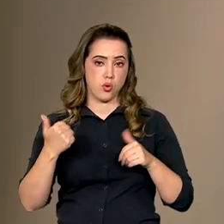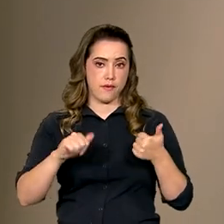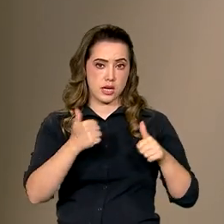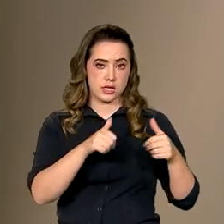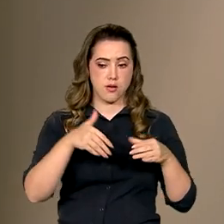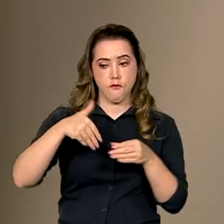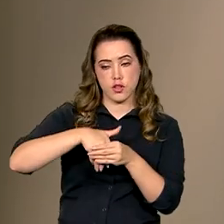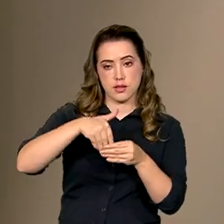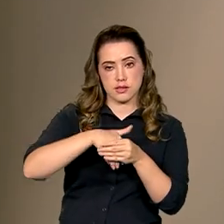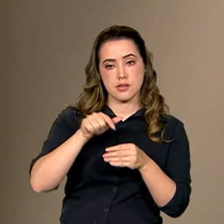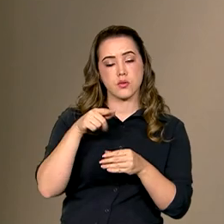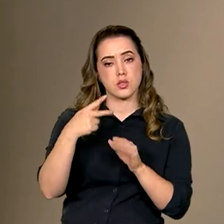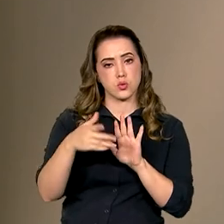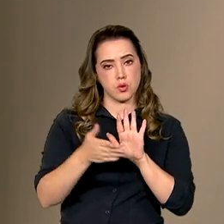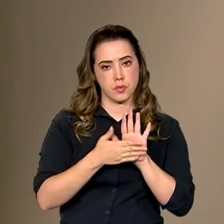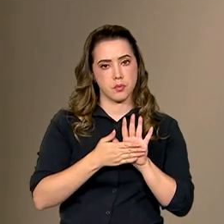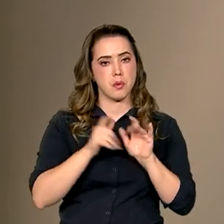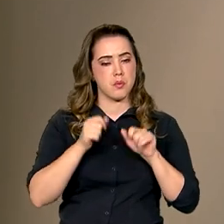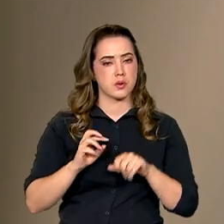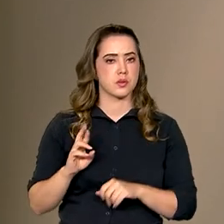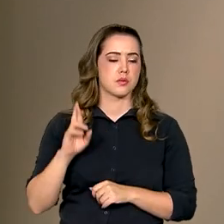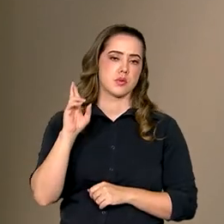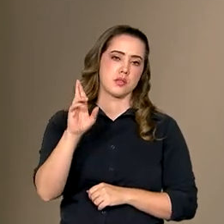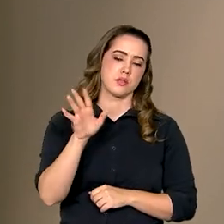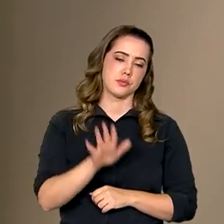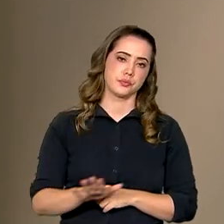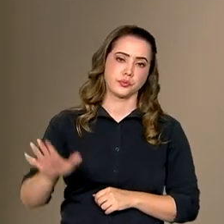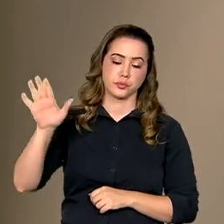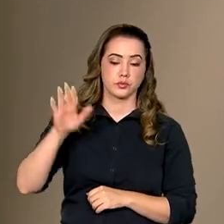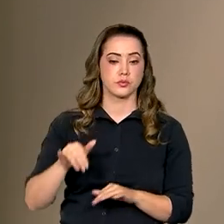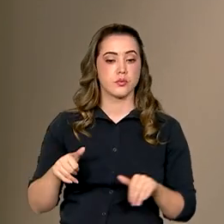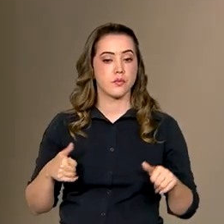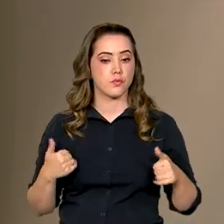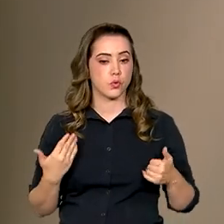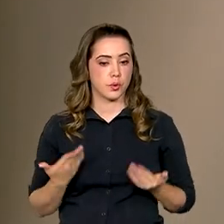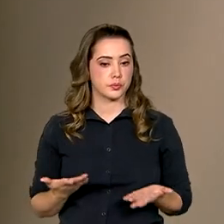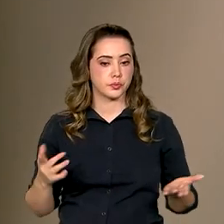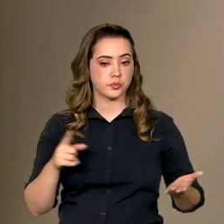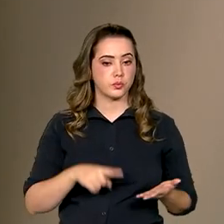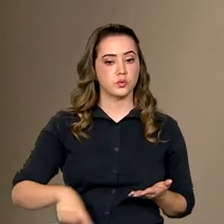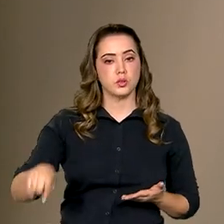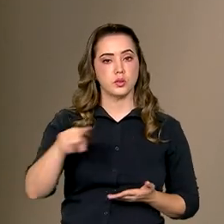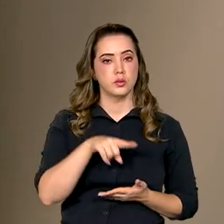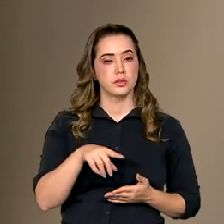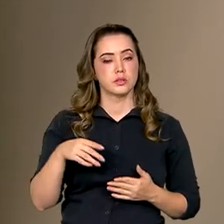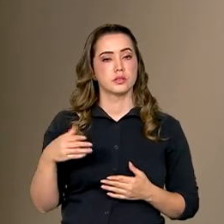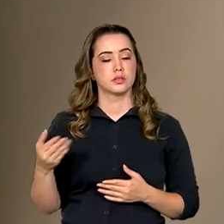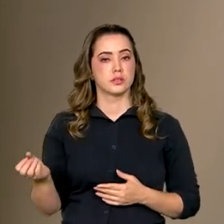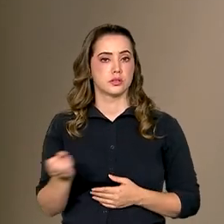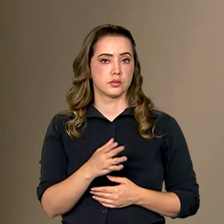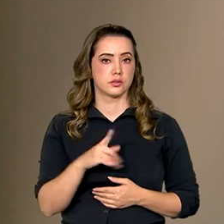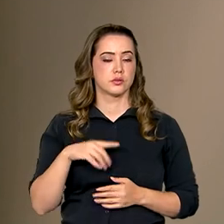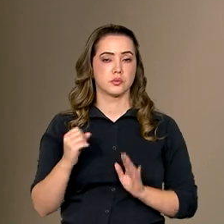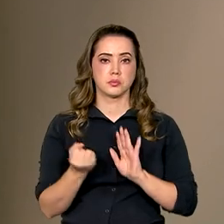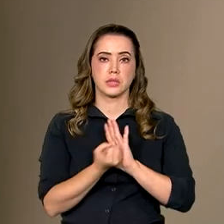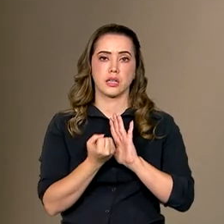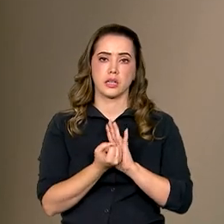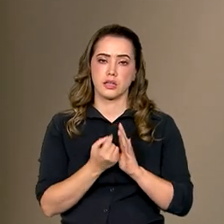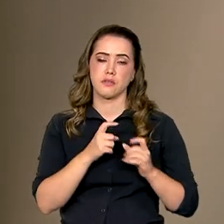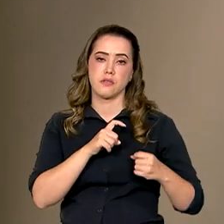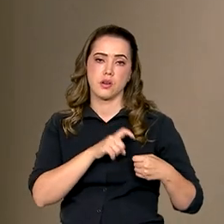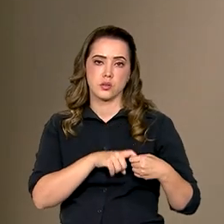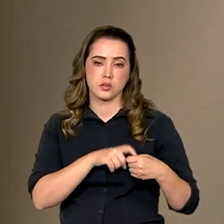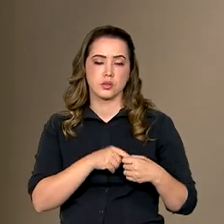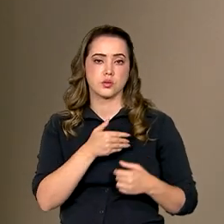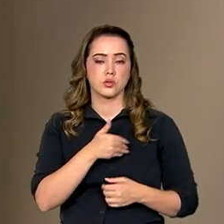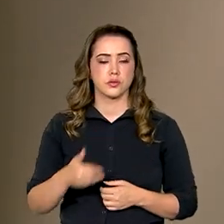proposta, você pode ser delegado ou delegada nacional. Então, essas inovações, elas estão marcando a retomada